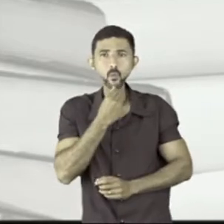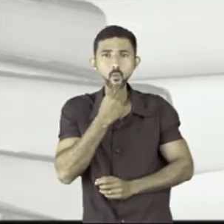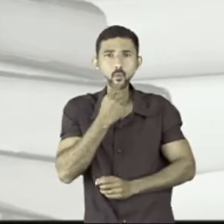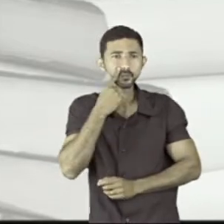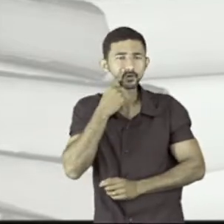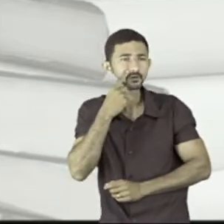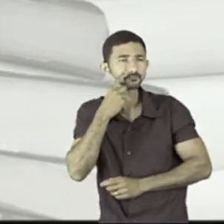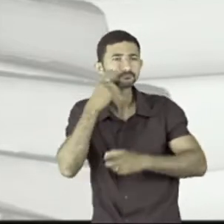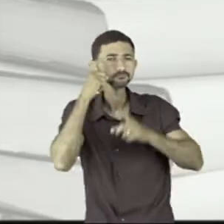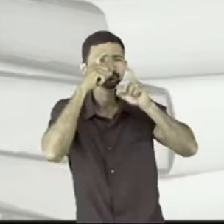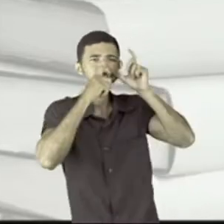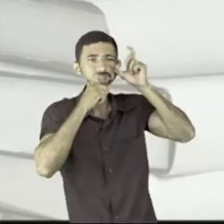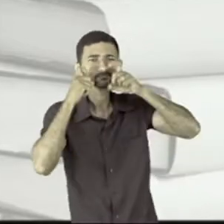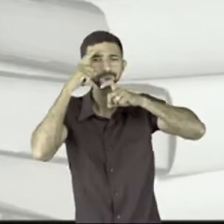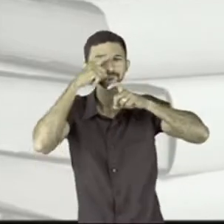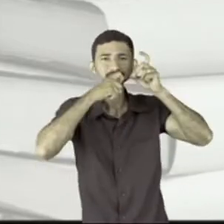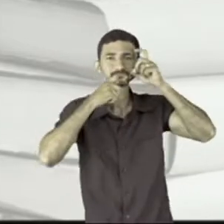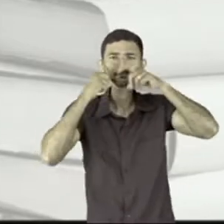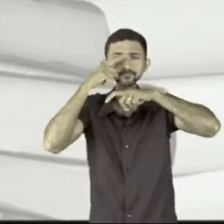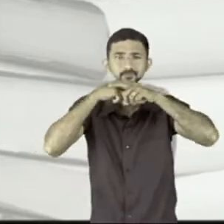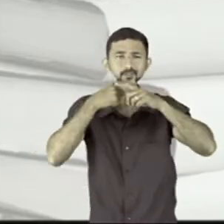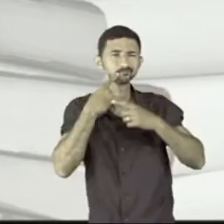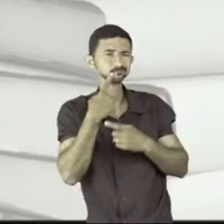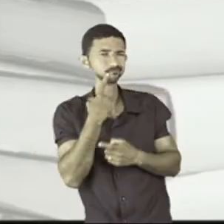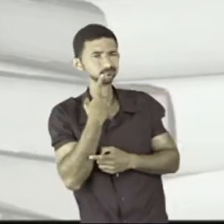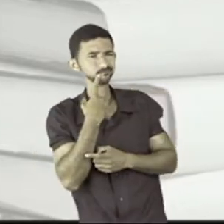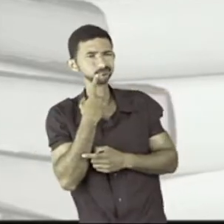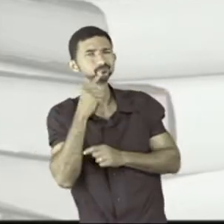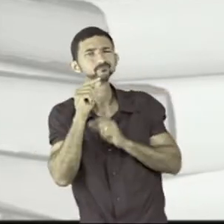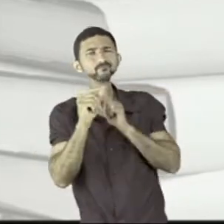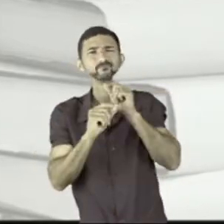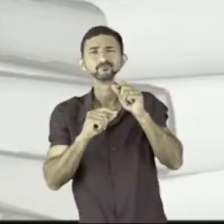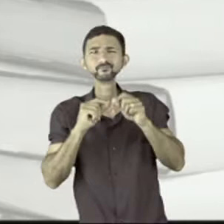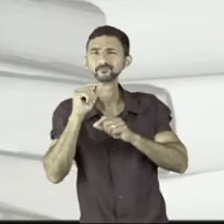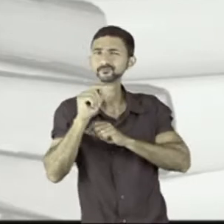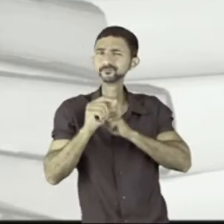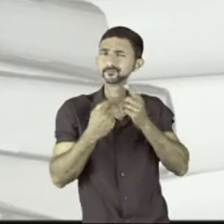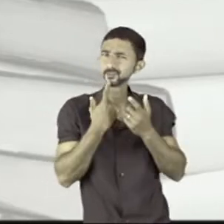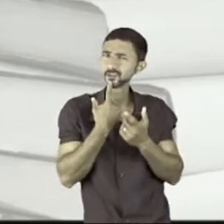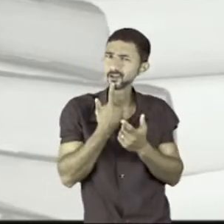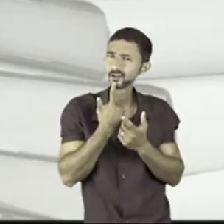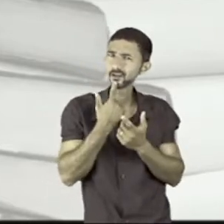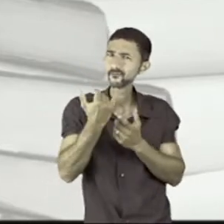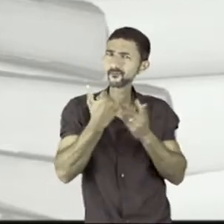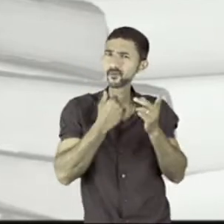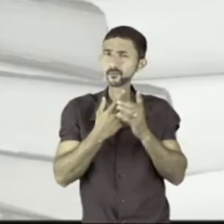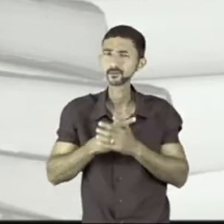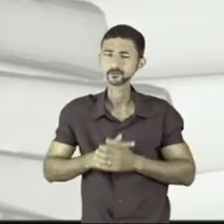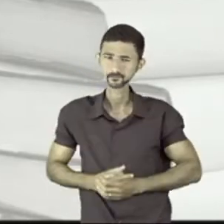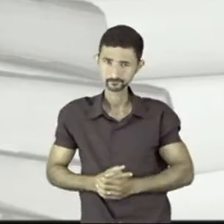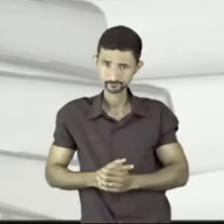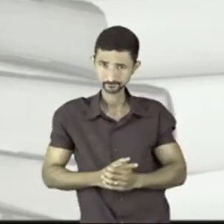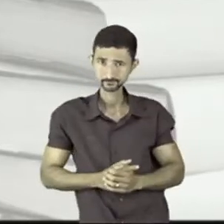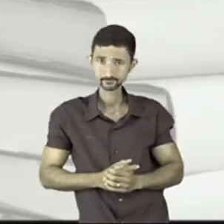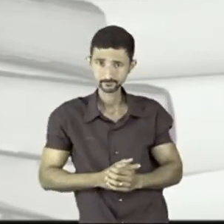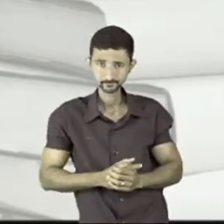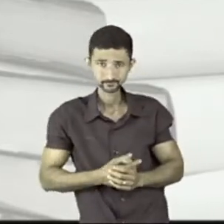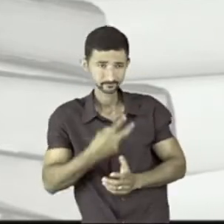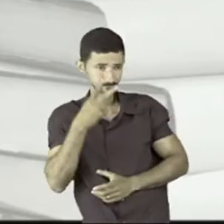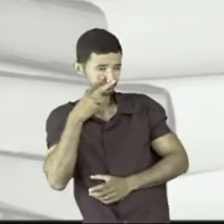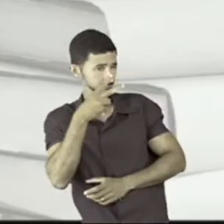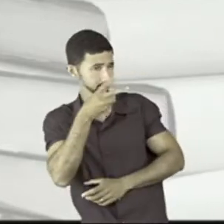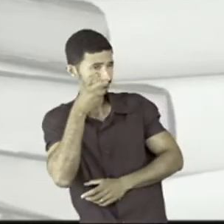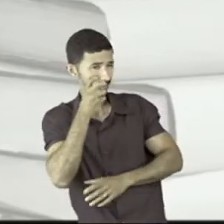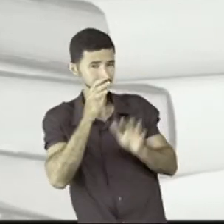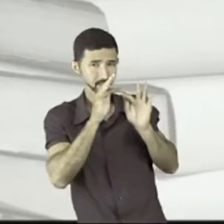faz uma expressão de quem está intrigado com aquela informação. E aí, quando você olha para